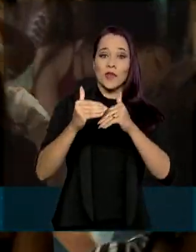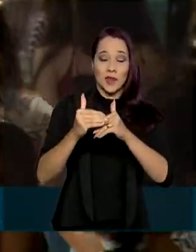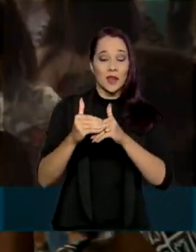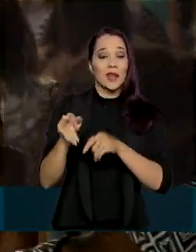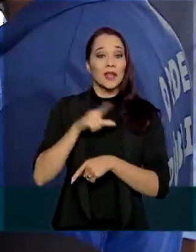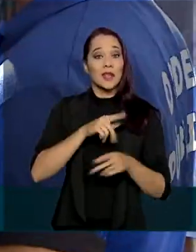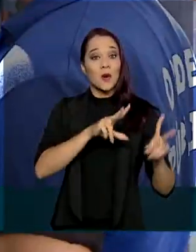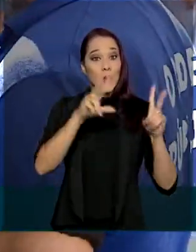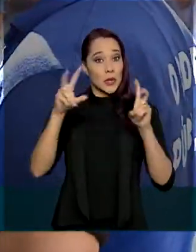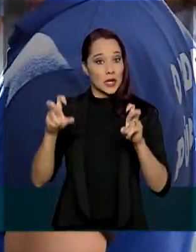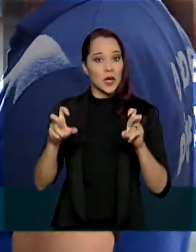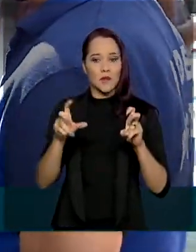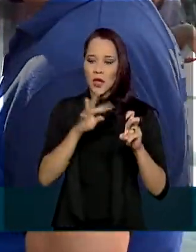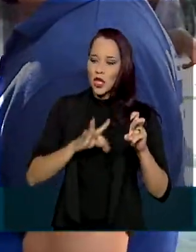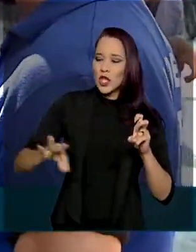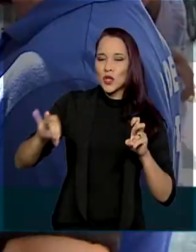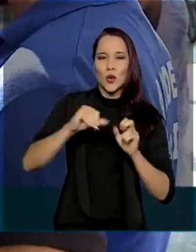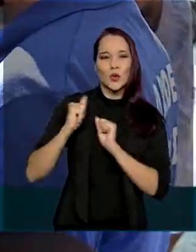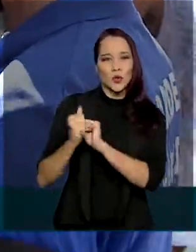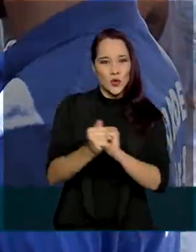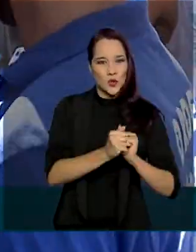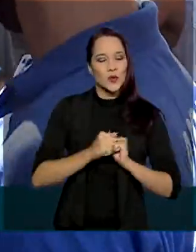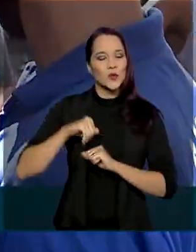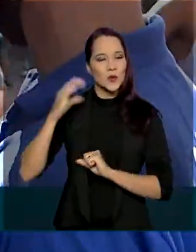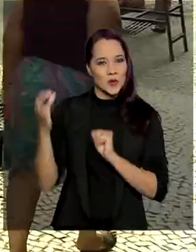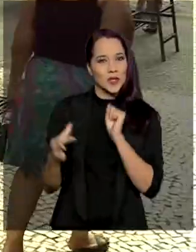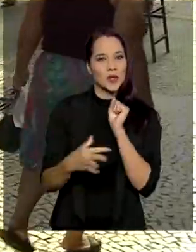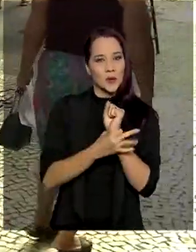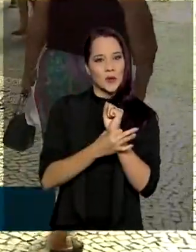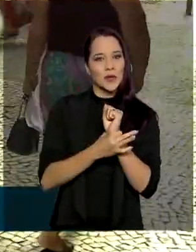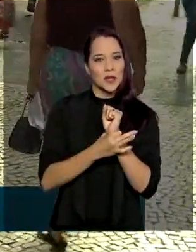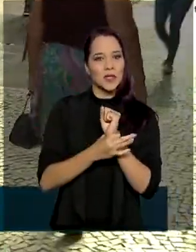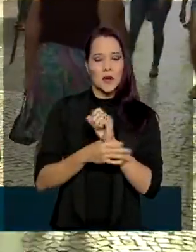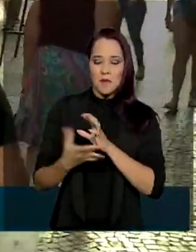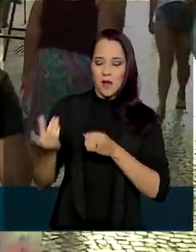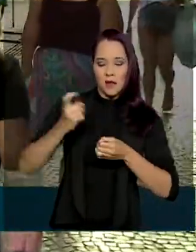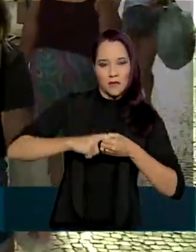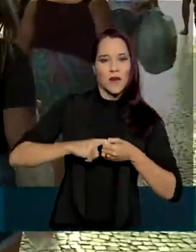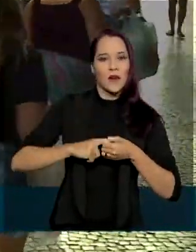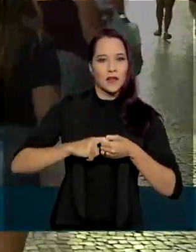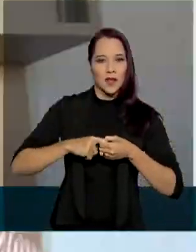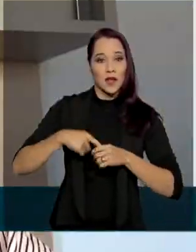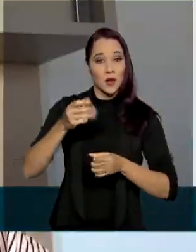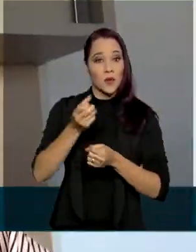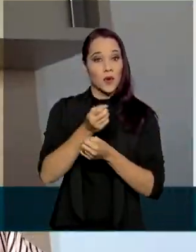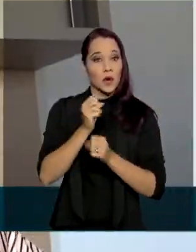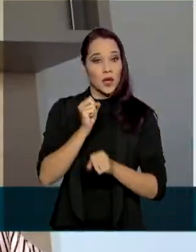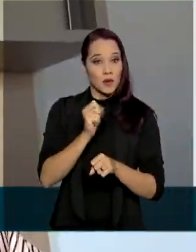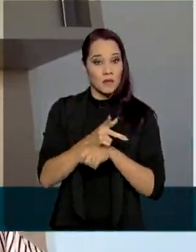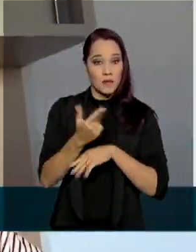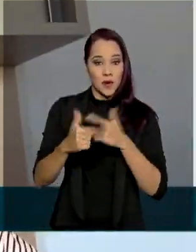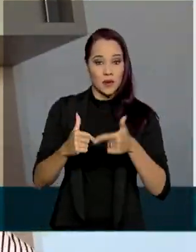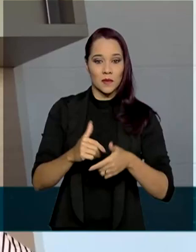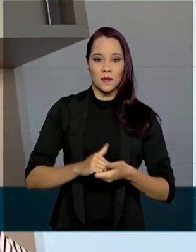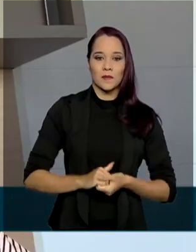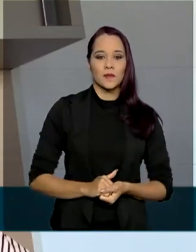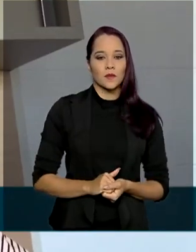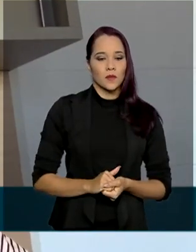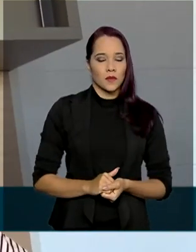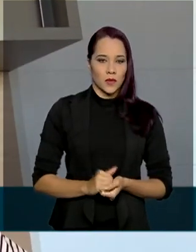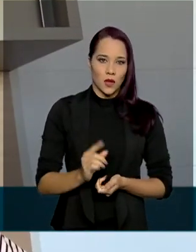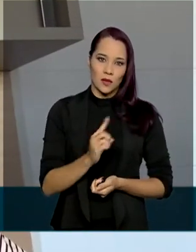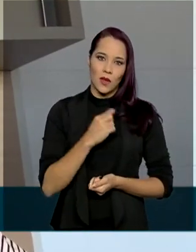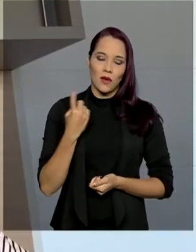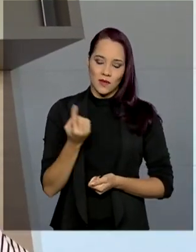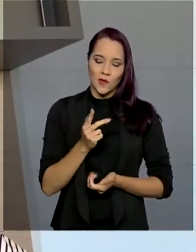tem como tema, todos juntos com segurança, pela retomada e o emprego. Ainda estamos em